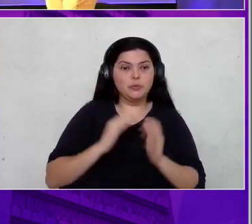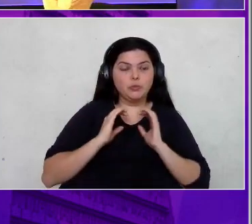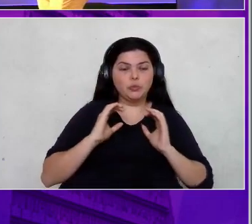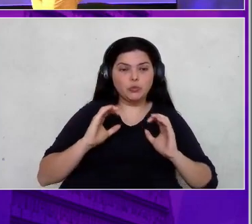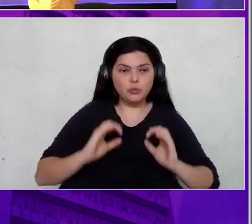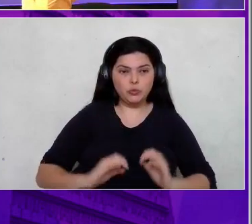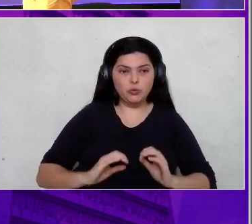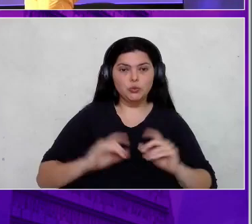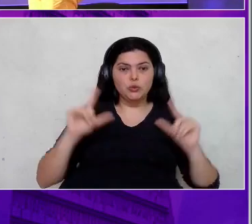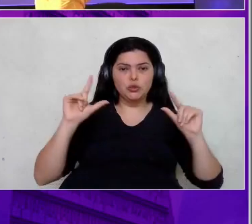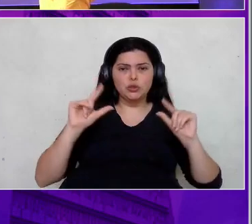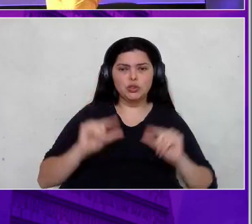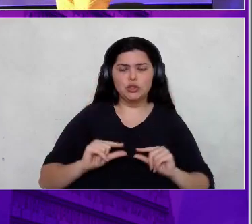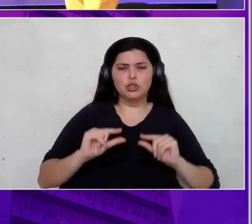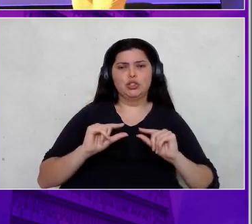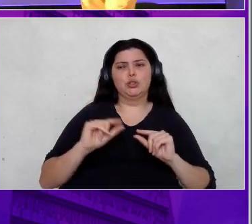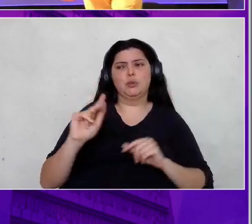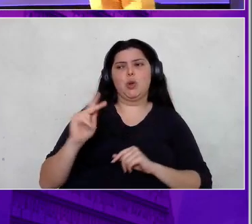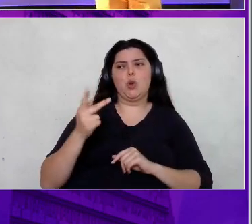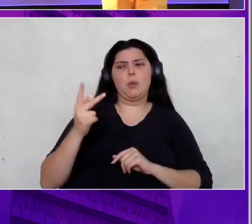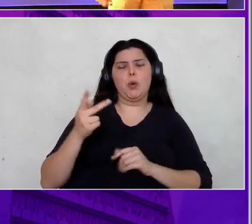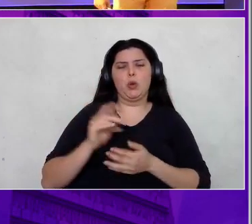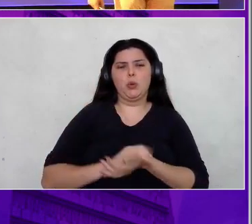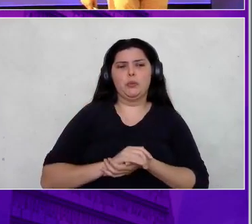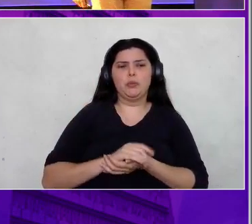a produção de alguns hormônios. E um deles é a dopamina.